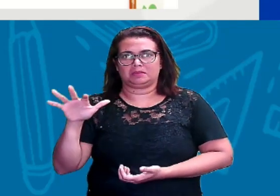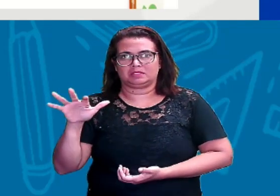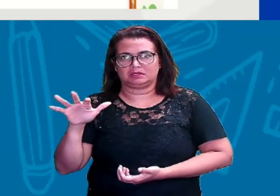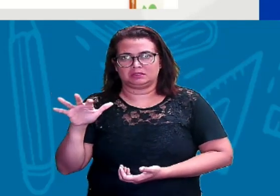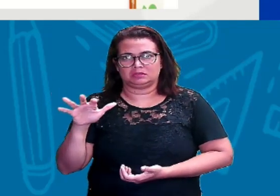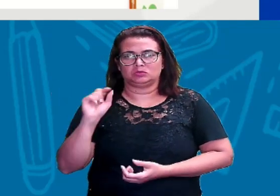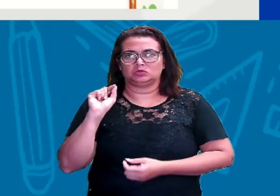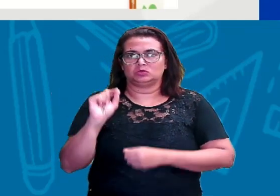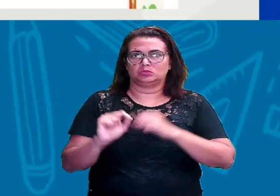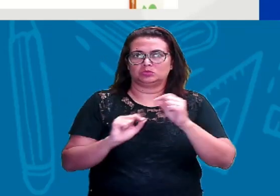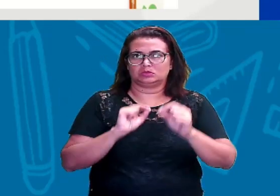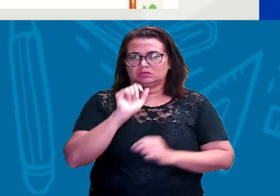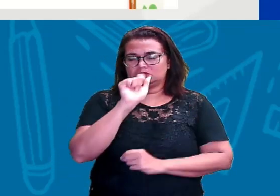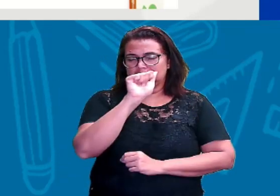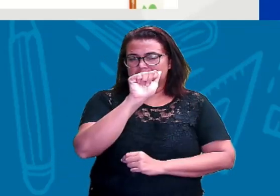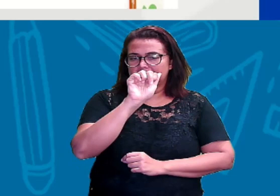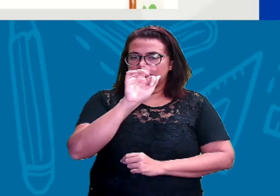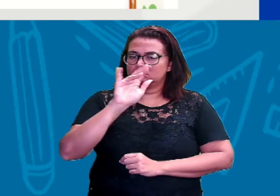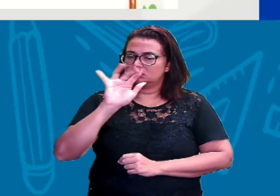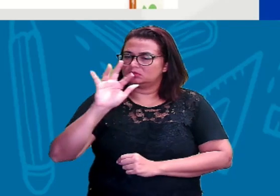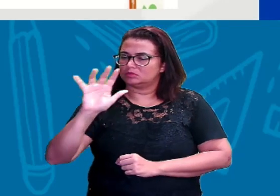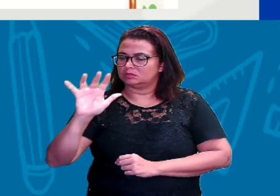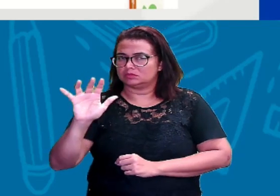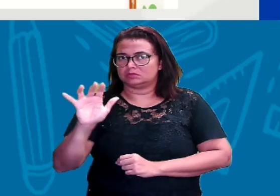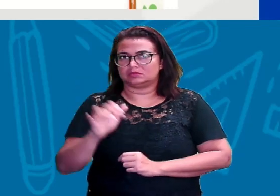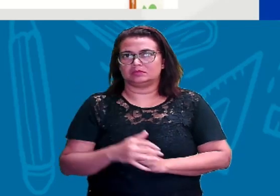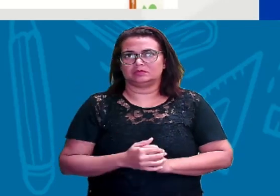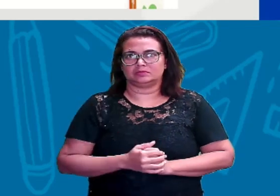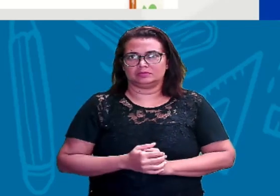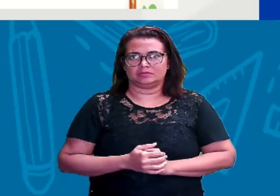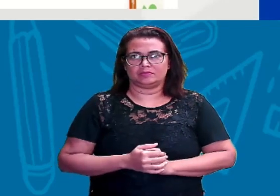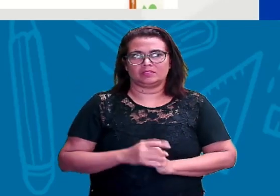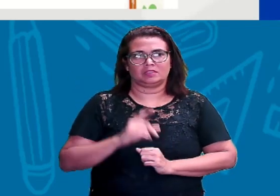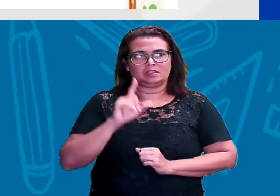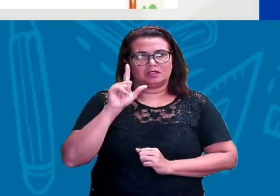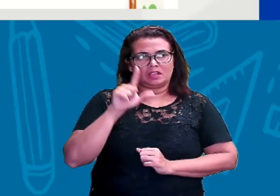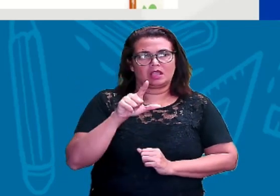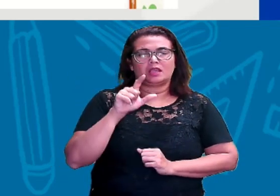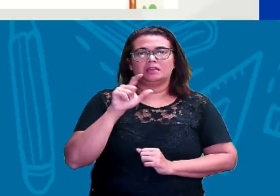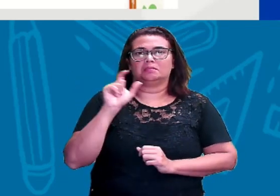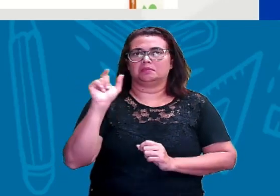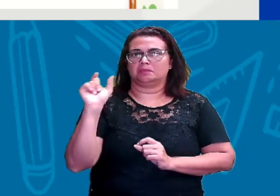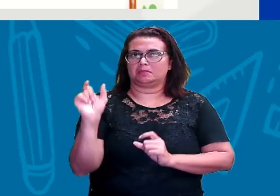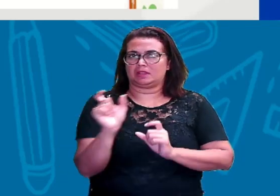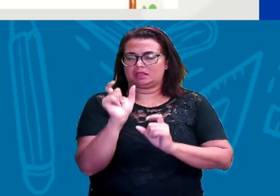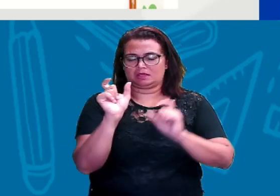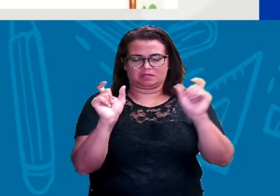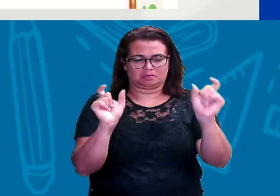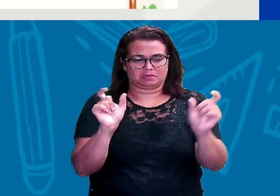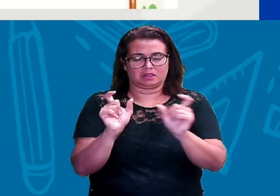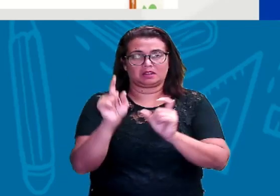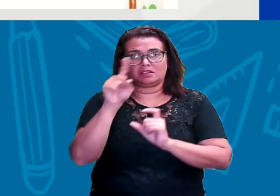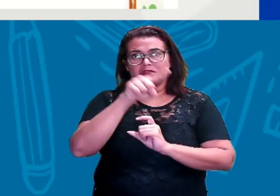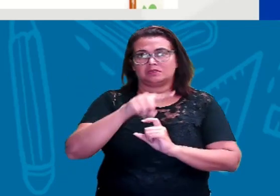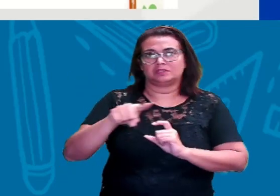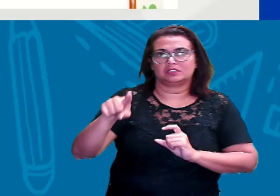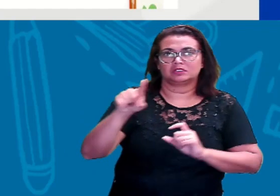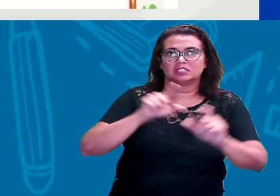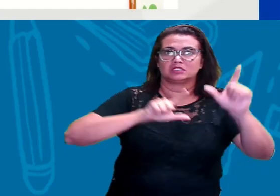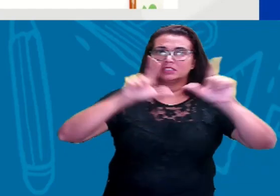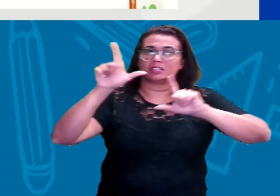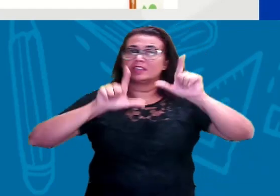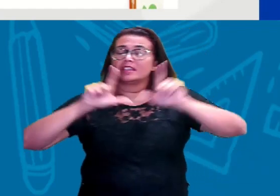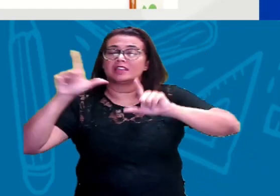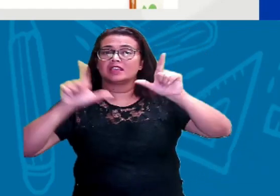soletração, que é chamado também do spelling game, que é o soletrando. Então, quem nunca viu na TV aqueles